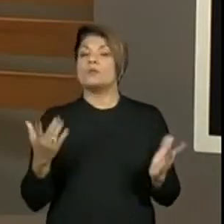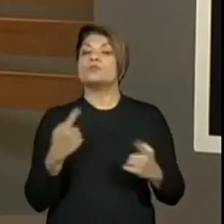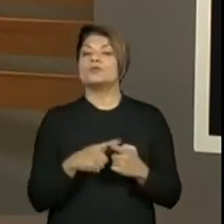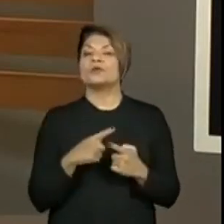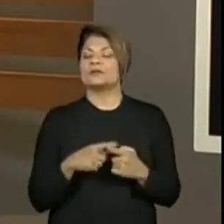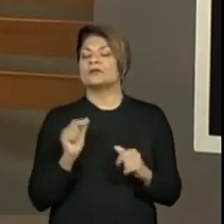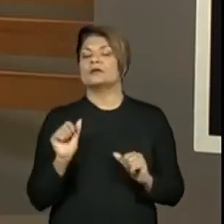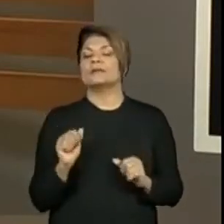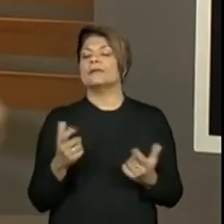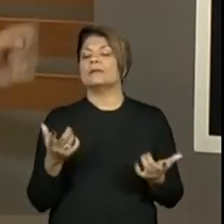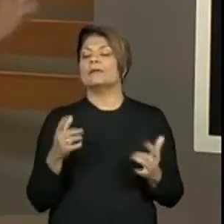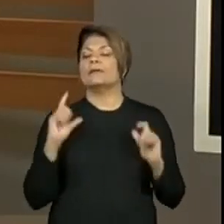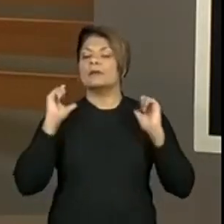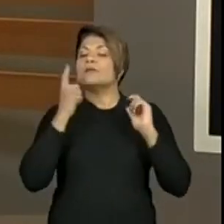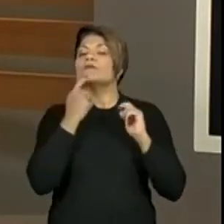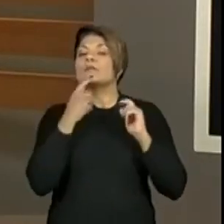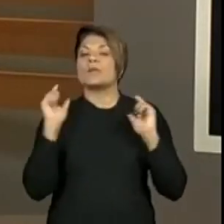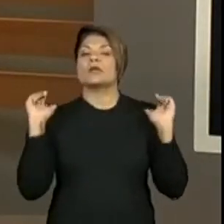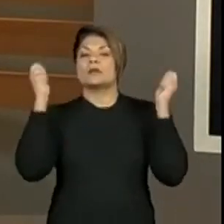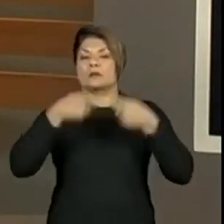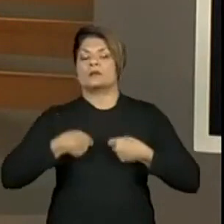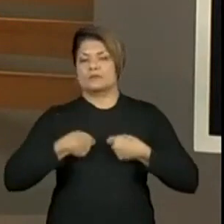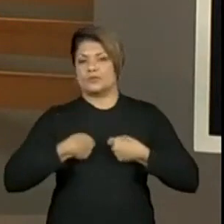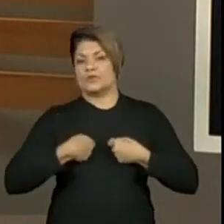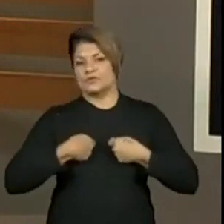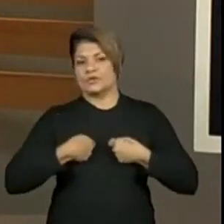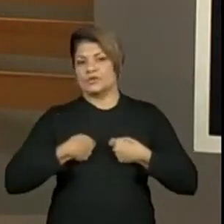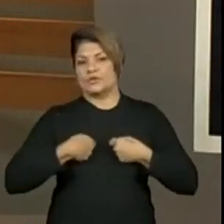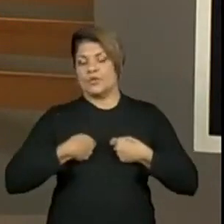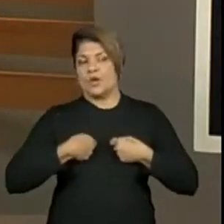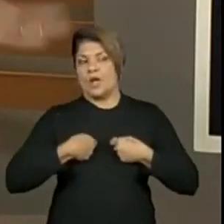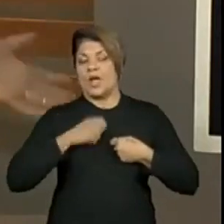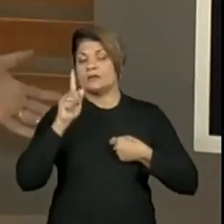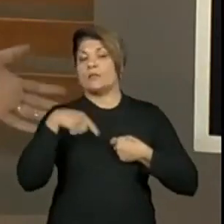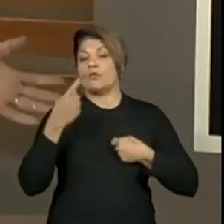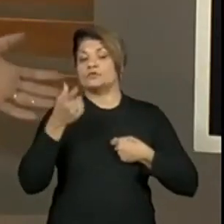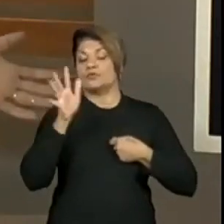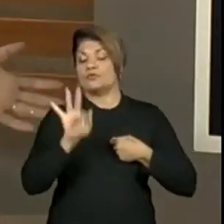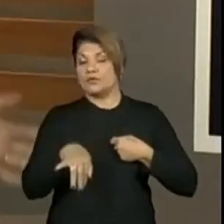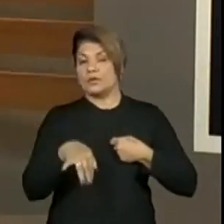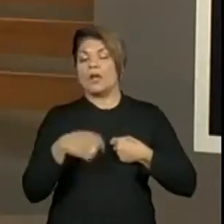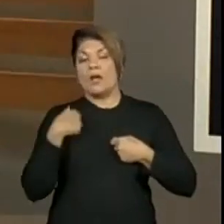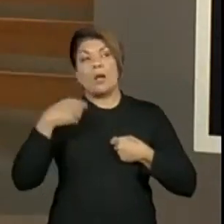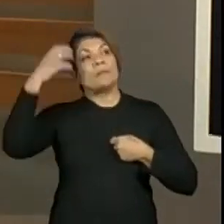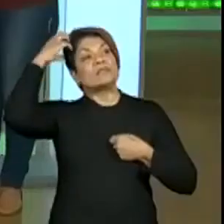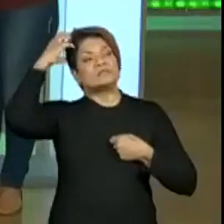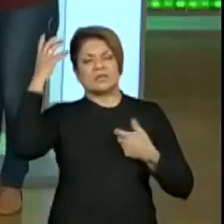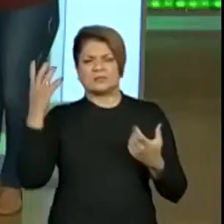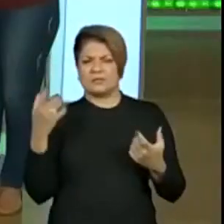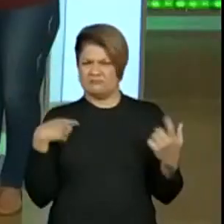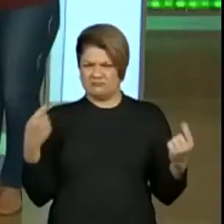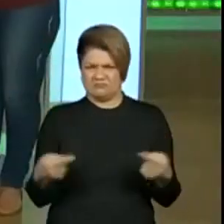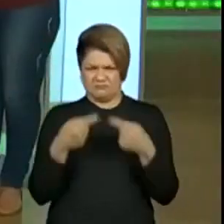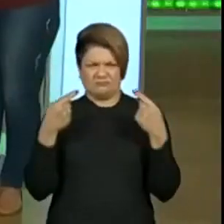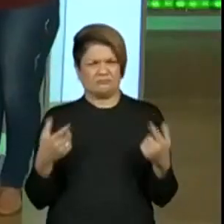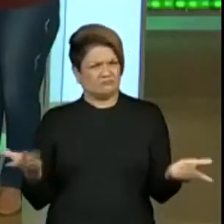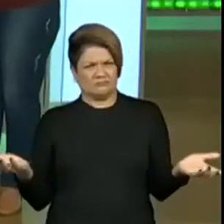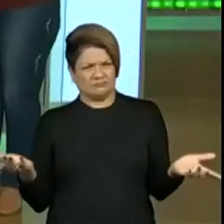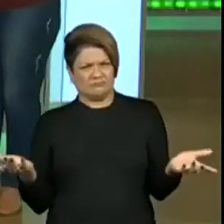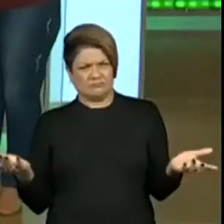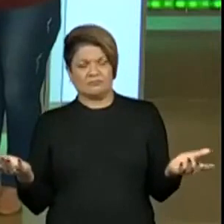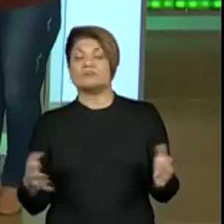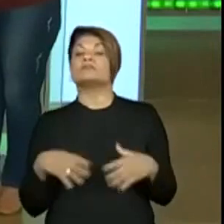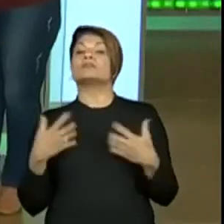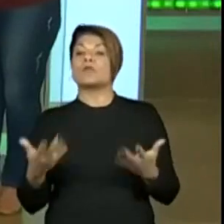e fazer um final lembrando da princesa. Aí você fala, oi? Do nada apareceu? Por importante, né, se atentar a todas as informações da